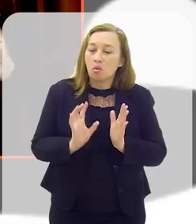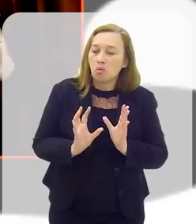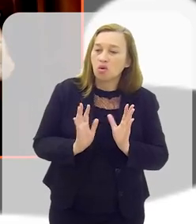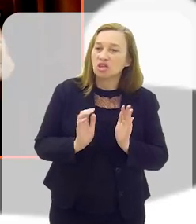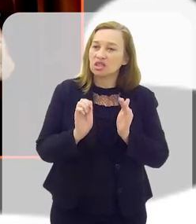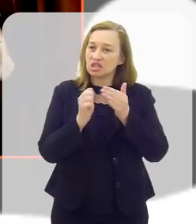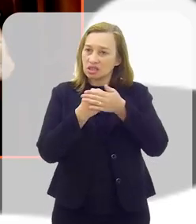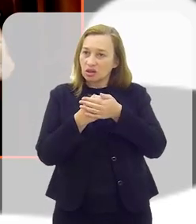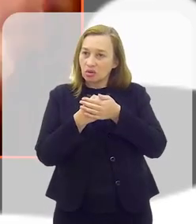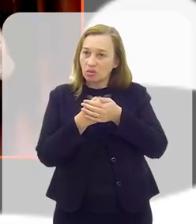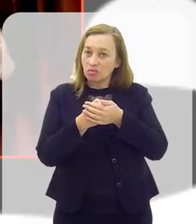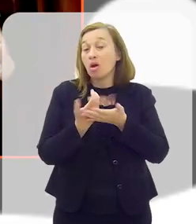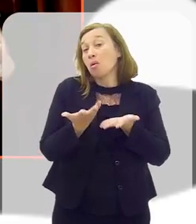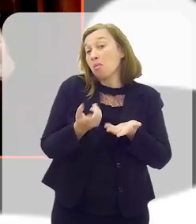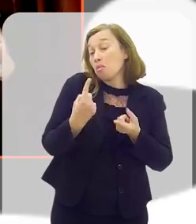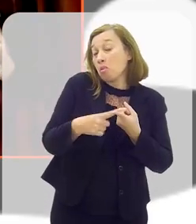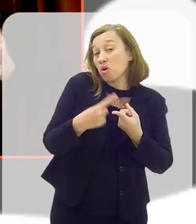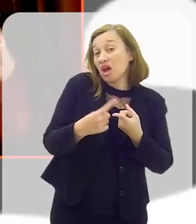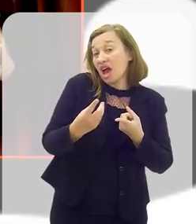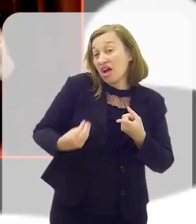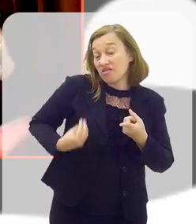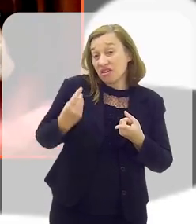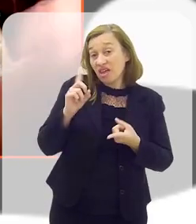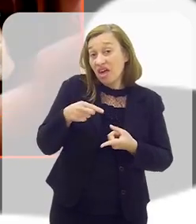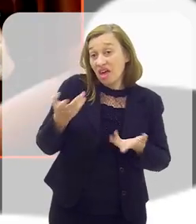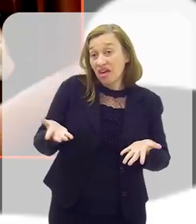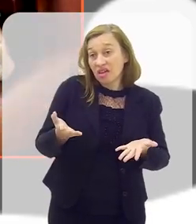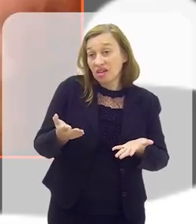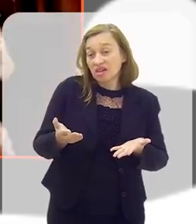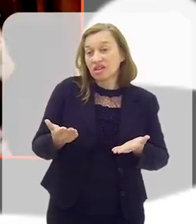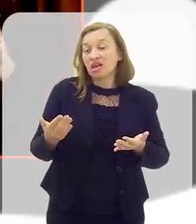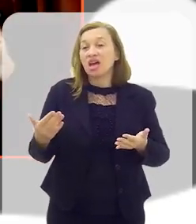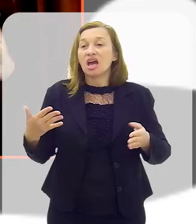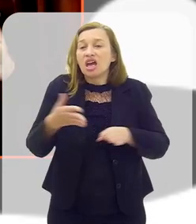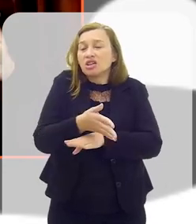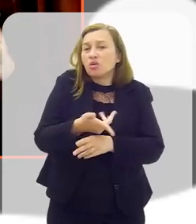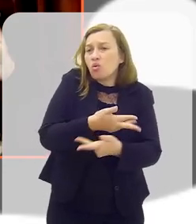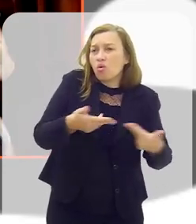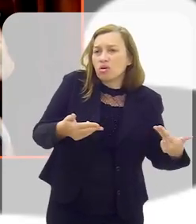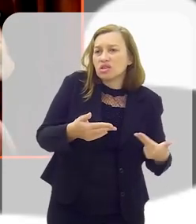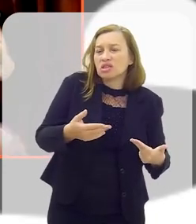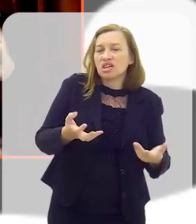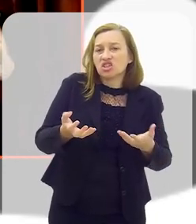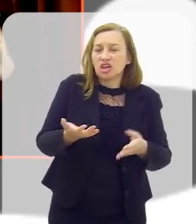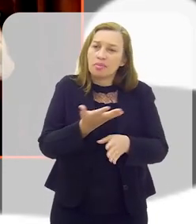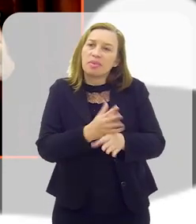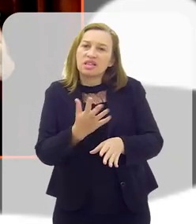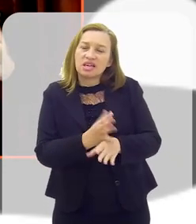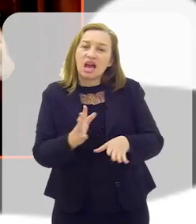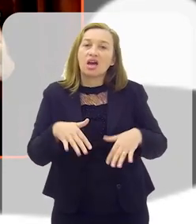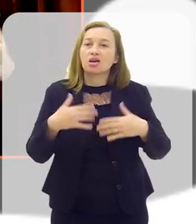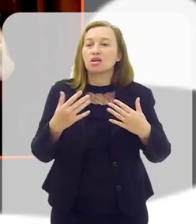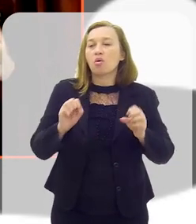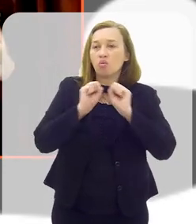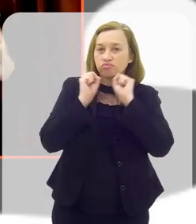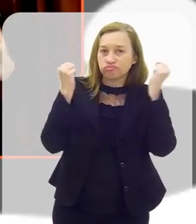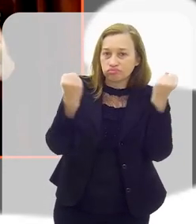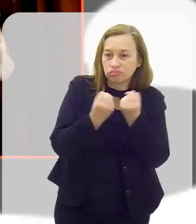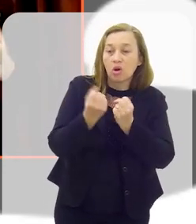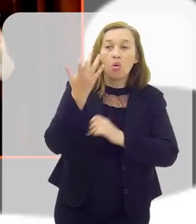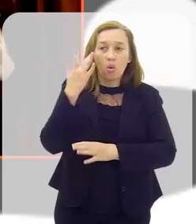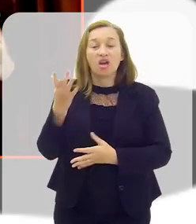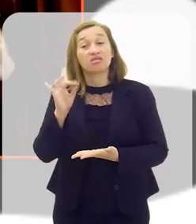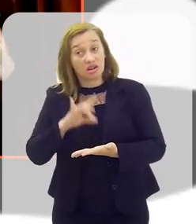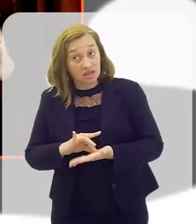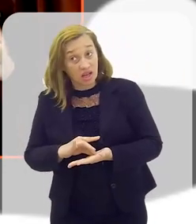incubadora. Porque a vida é uma incubadora para todos nós. Quer dizer, entram coisas ali que a gente tenta colocar em prática. Eu acho que esses seminários,